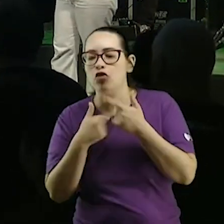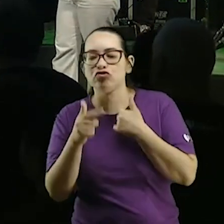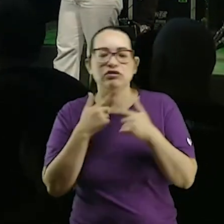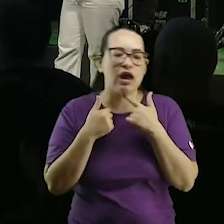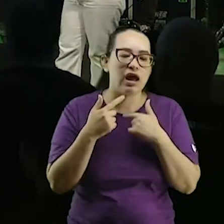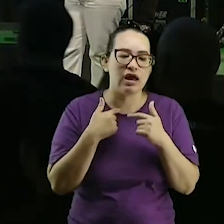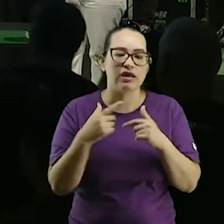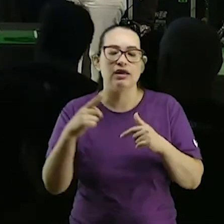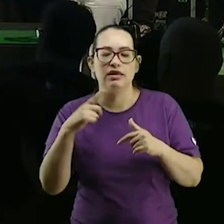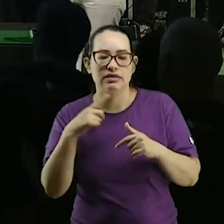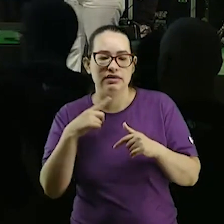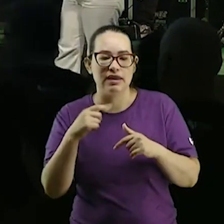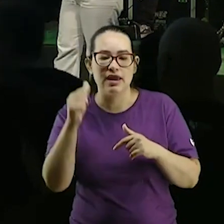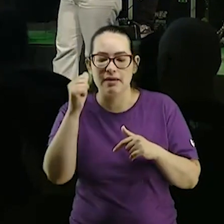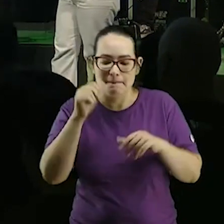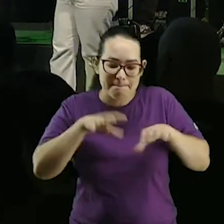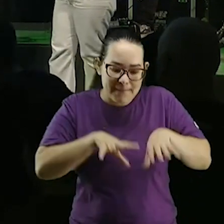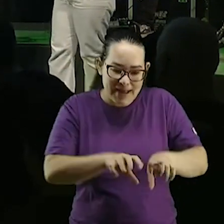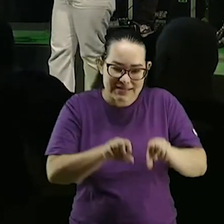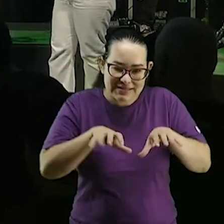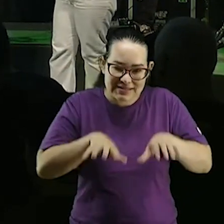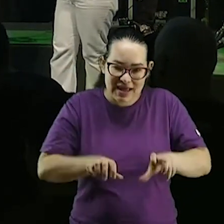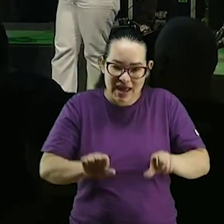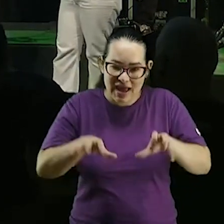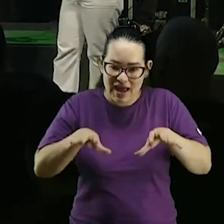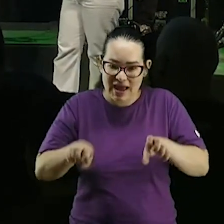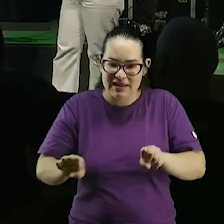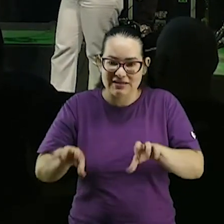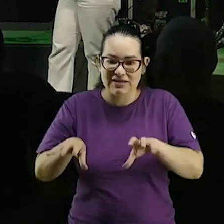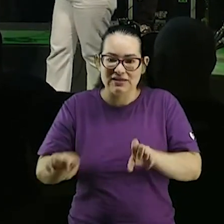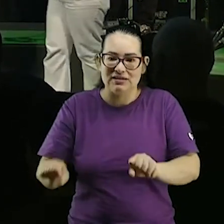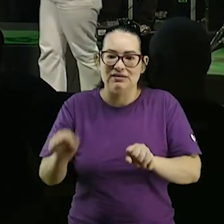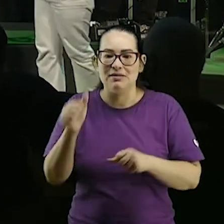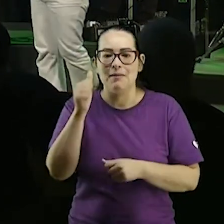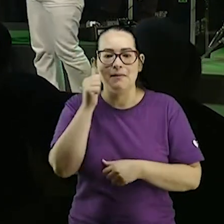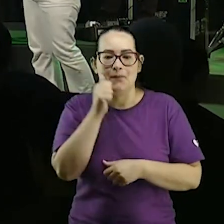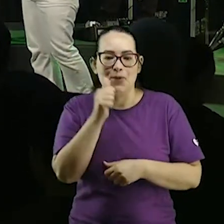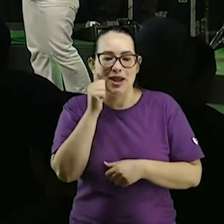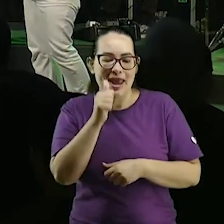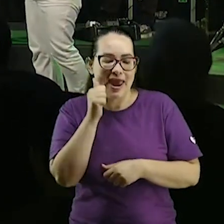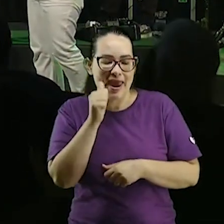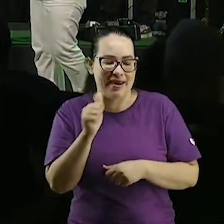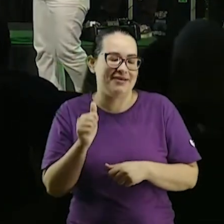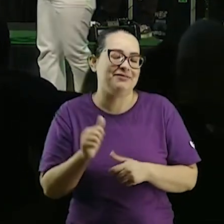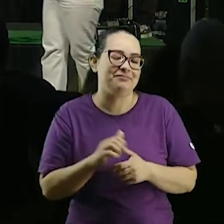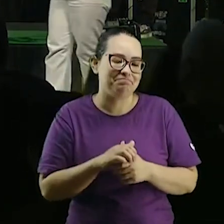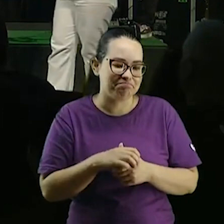massagem para as moças faz uns docinhos aquilo é crua tarde com o pastor